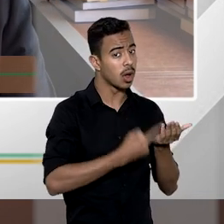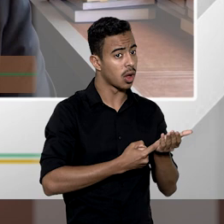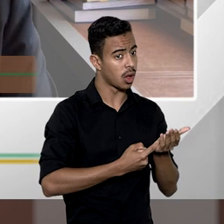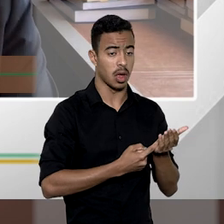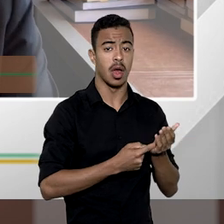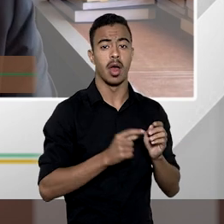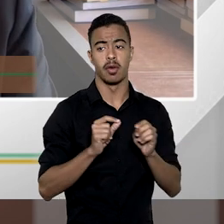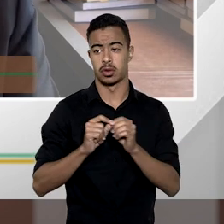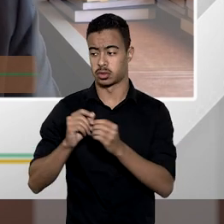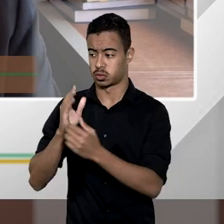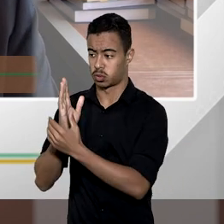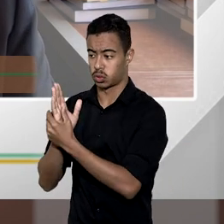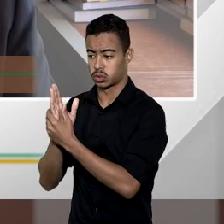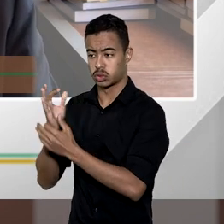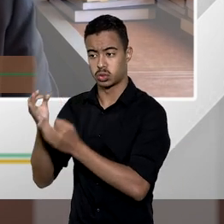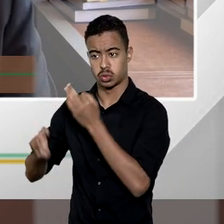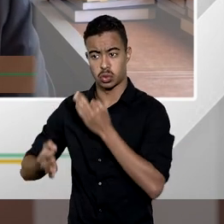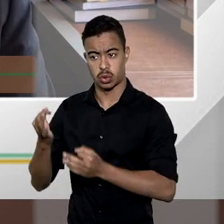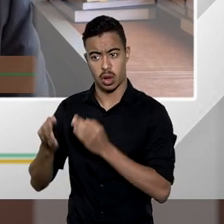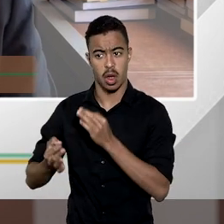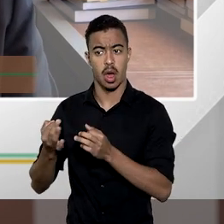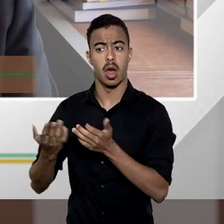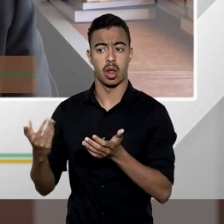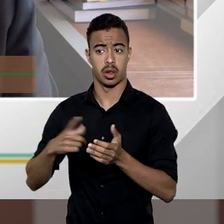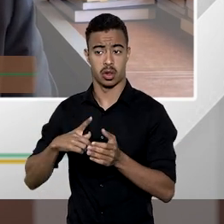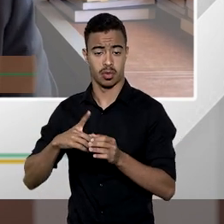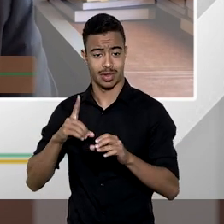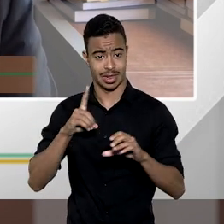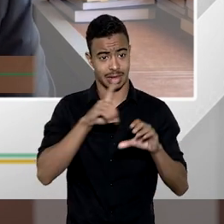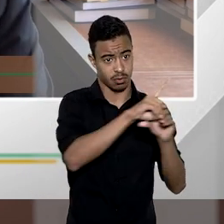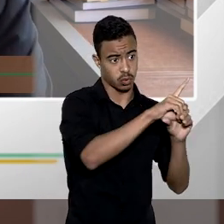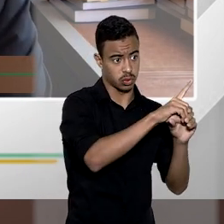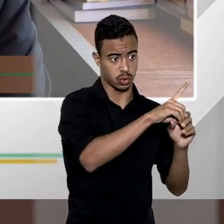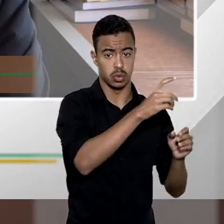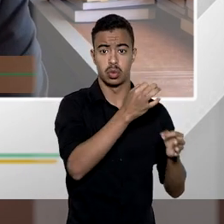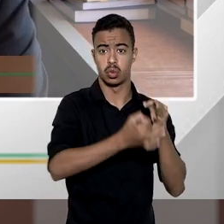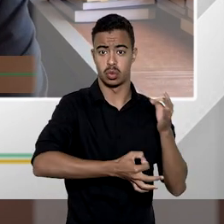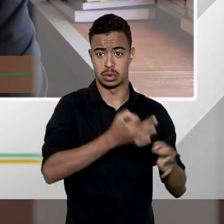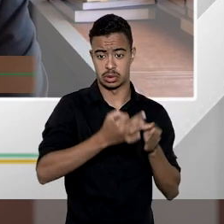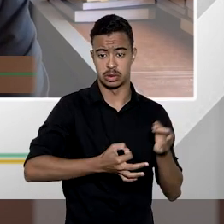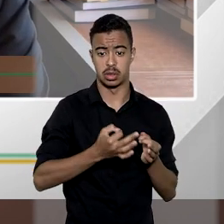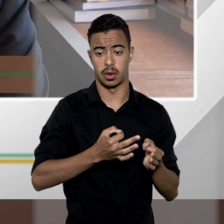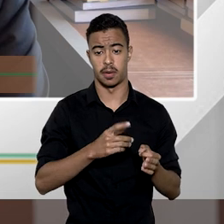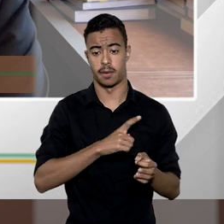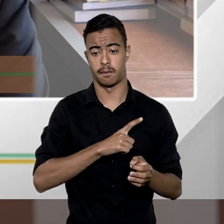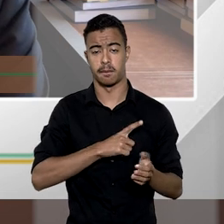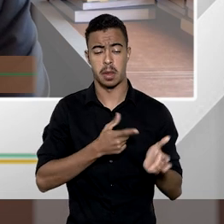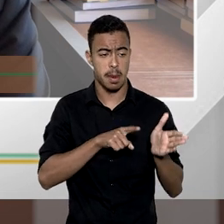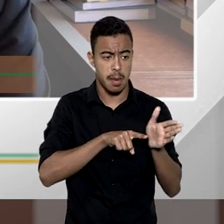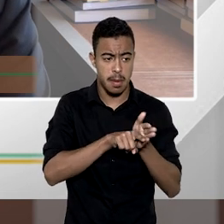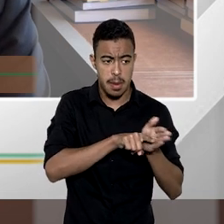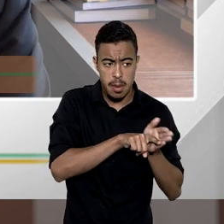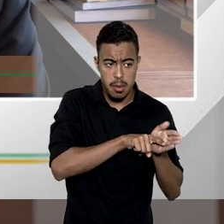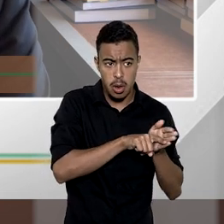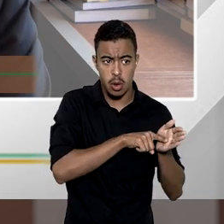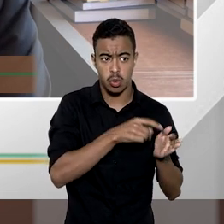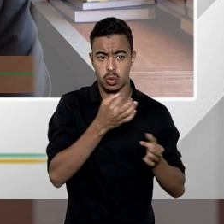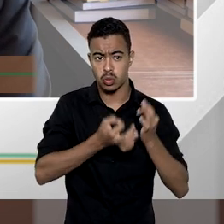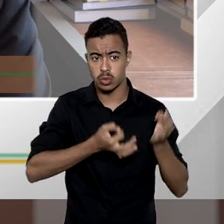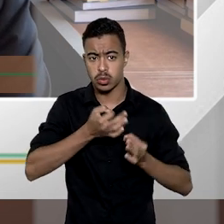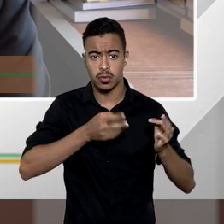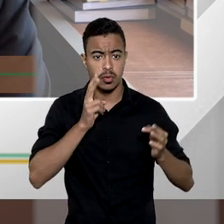é feito um depósito judicial desse valor e desenvolver-se há uma perícia judicial